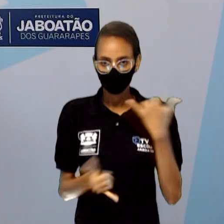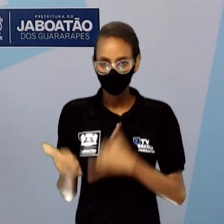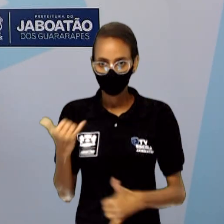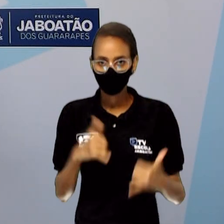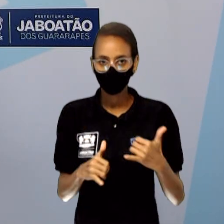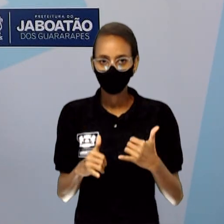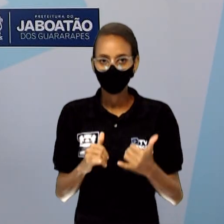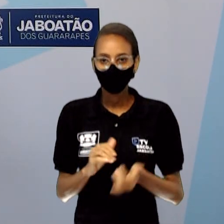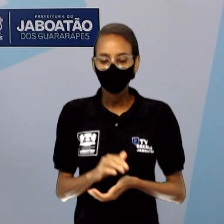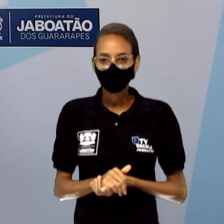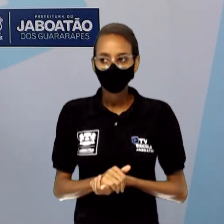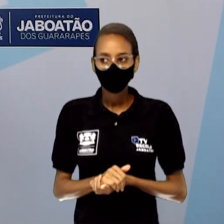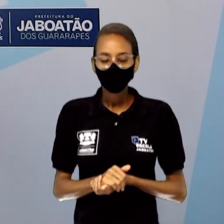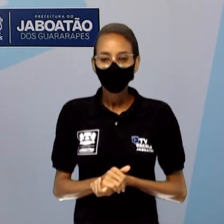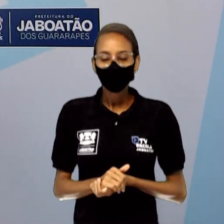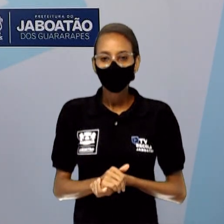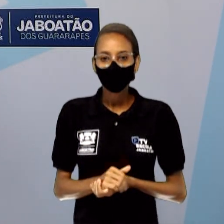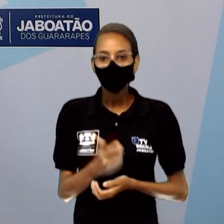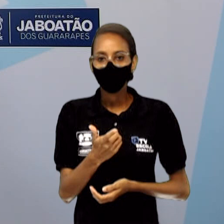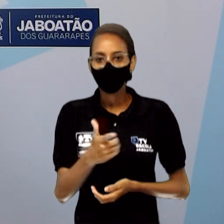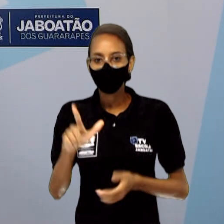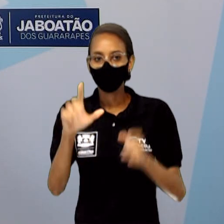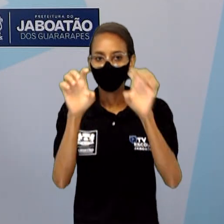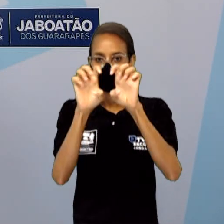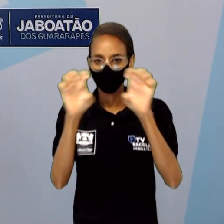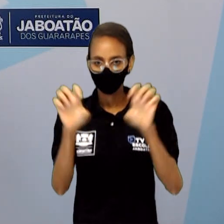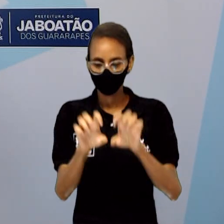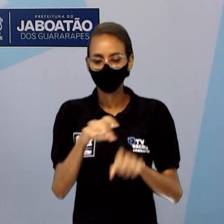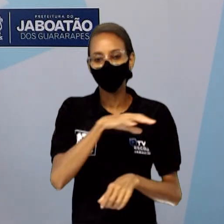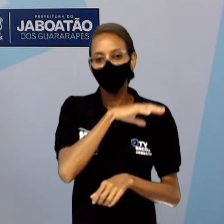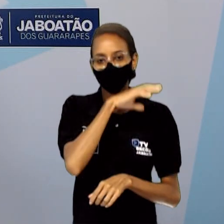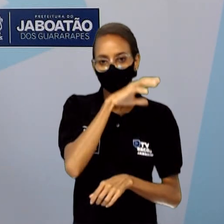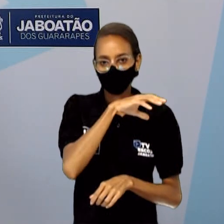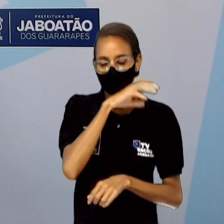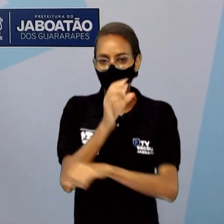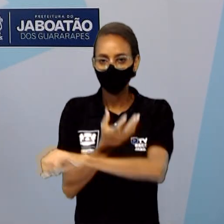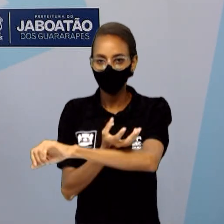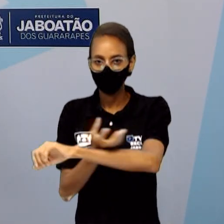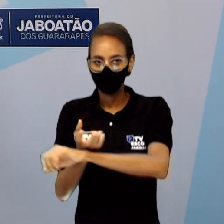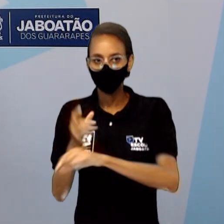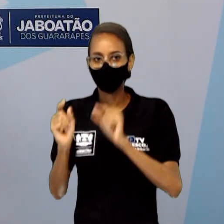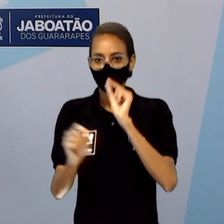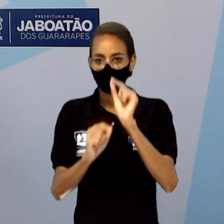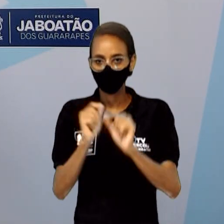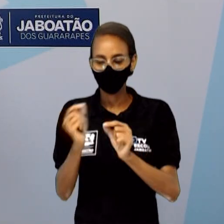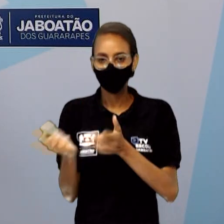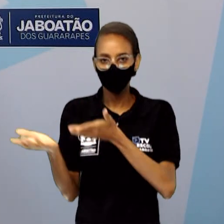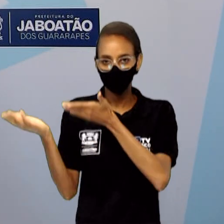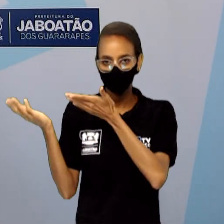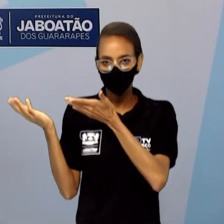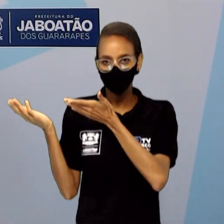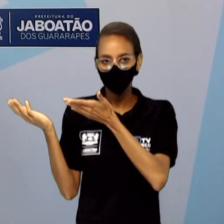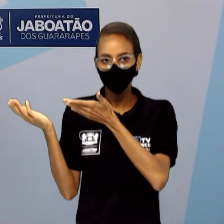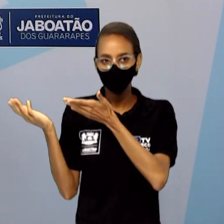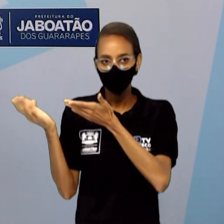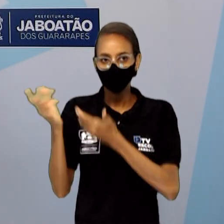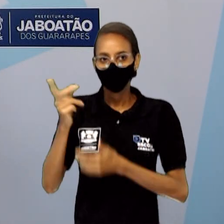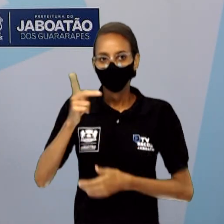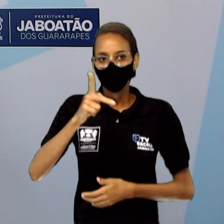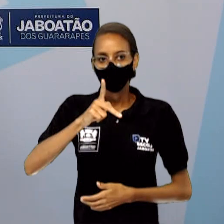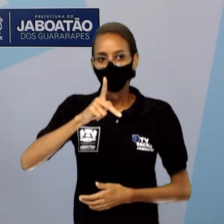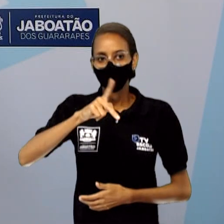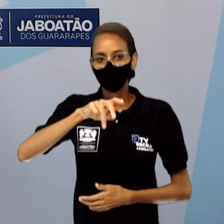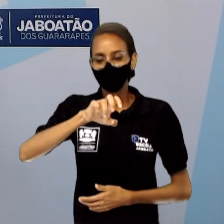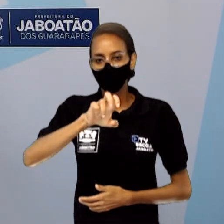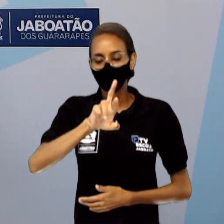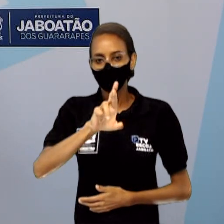E uma outra estrutura que vai ser encontrada nos dois também é o peroxissomo. O peroxissomo normalmente é representado por uma pequena esfera